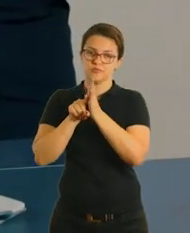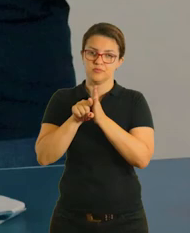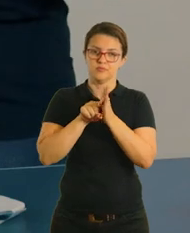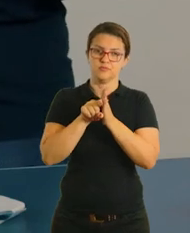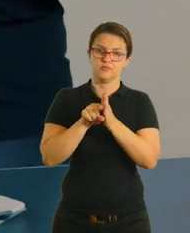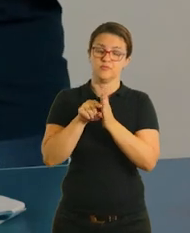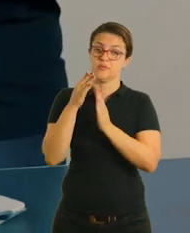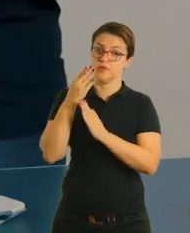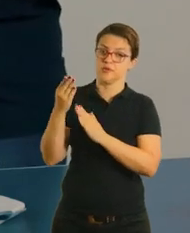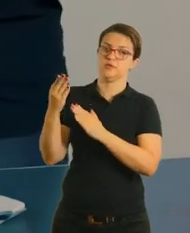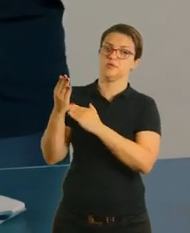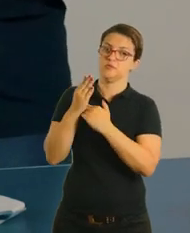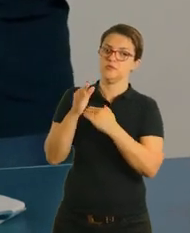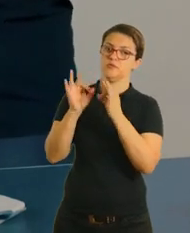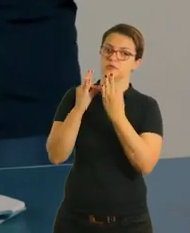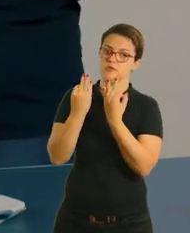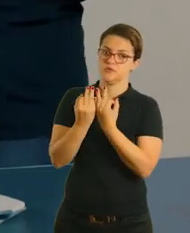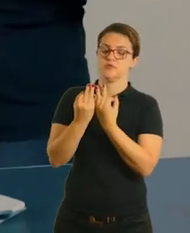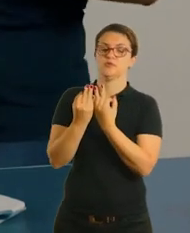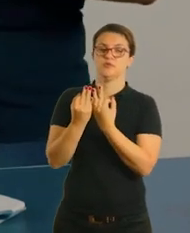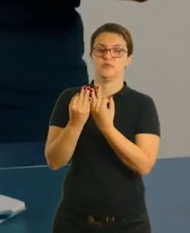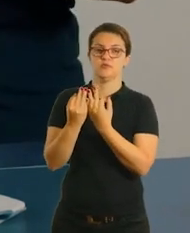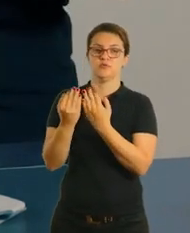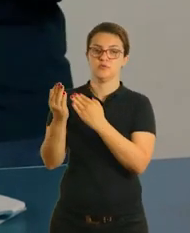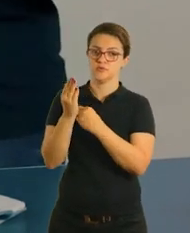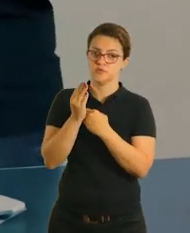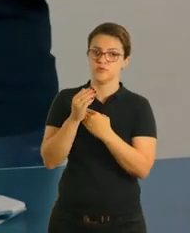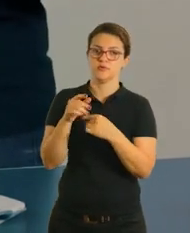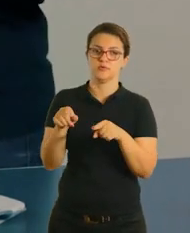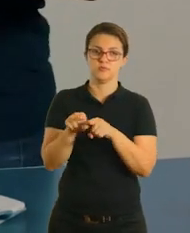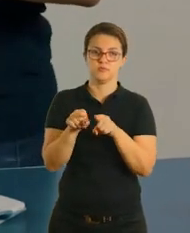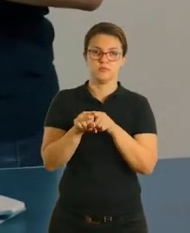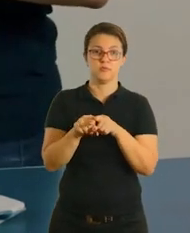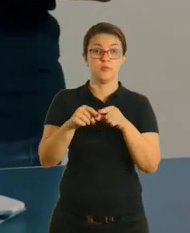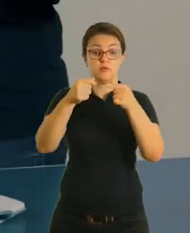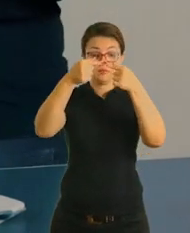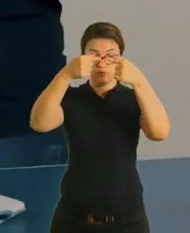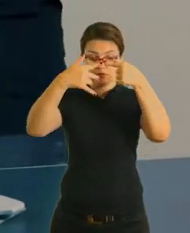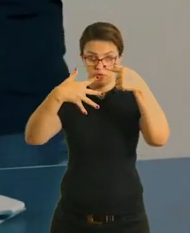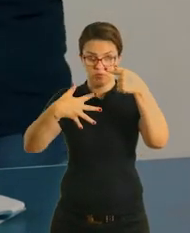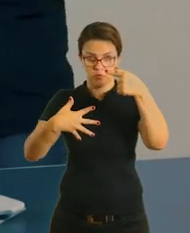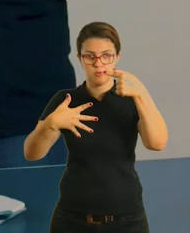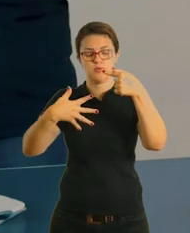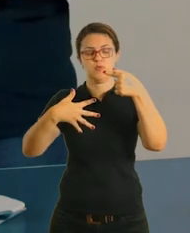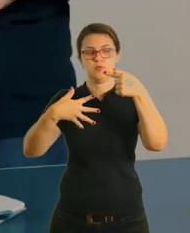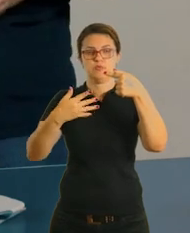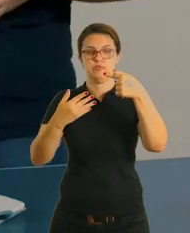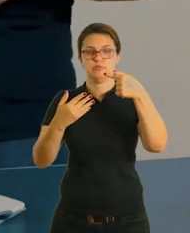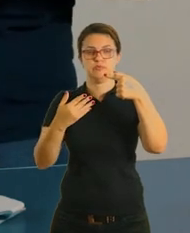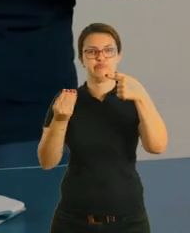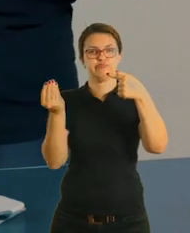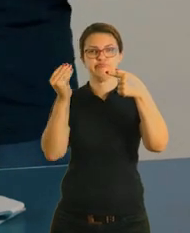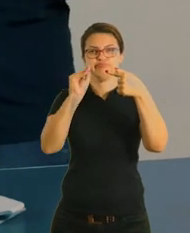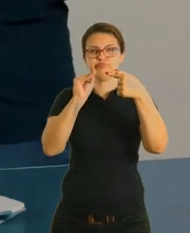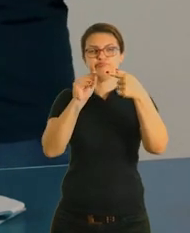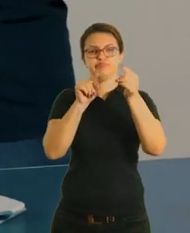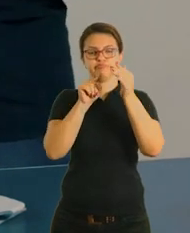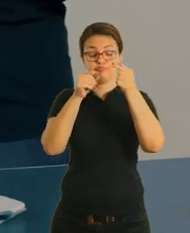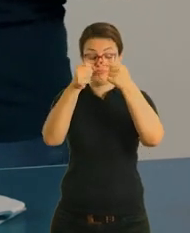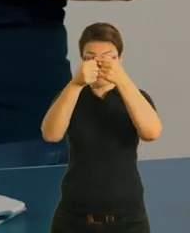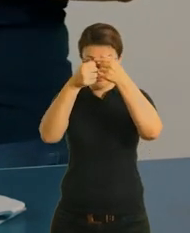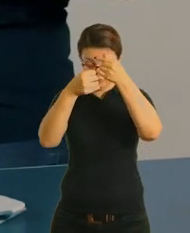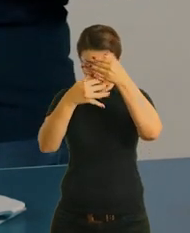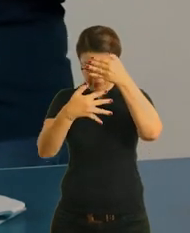Pesquisem, peçam para os pais ajudarem vocês, tá? Usem lá a barra de pesquisa do Google, que vocês já estão acostumados, para